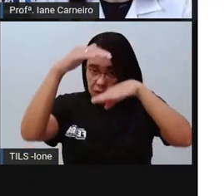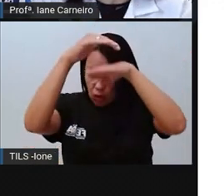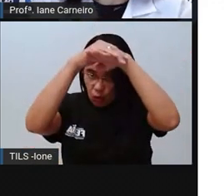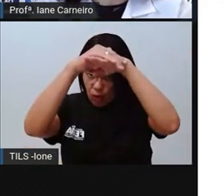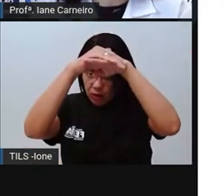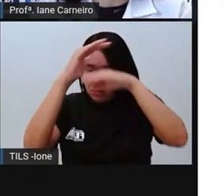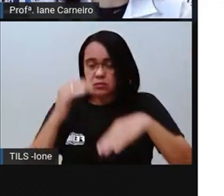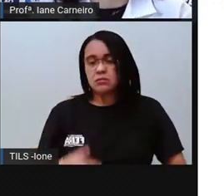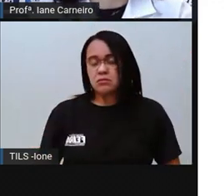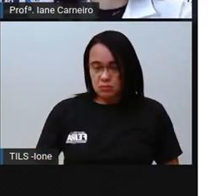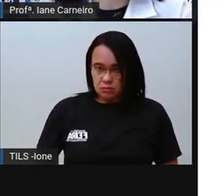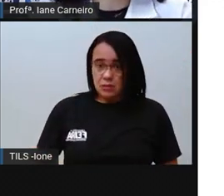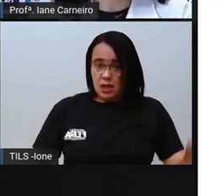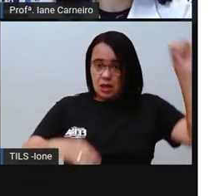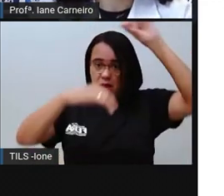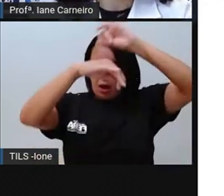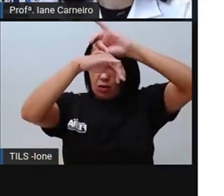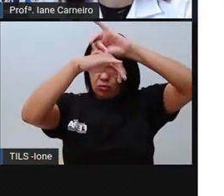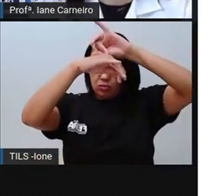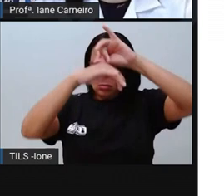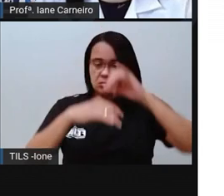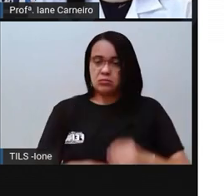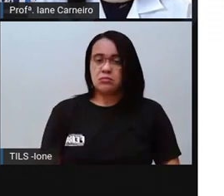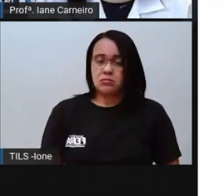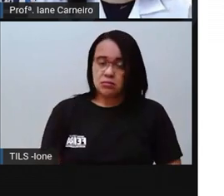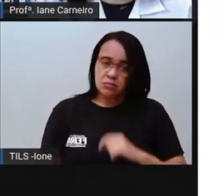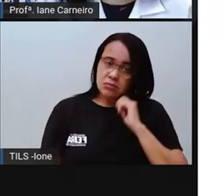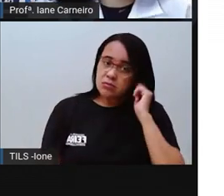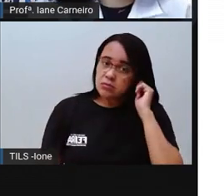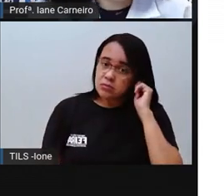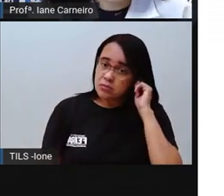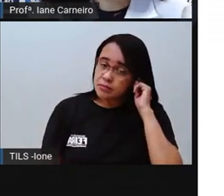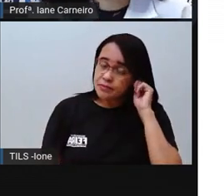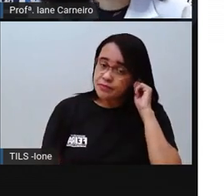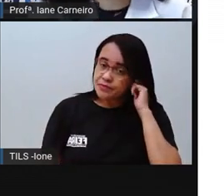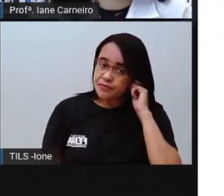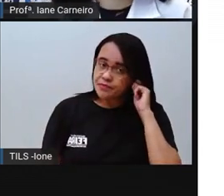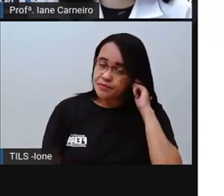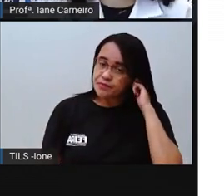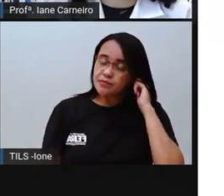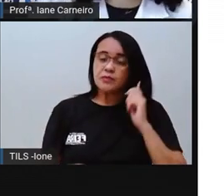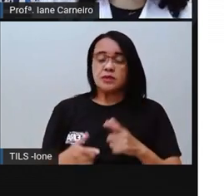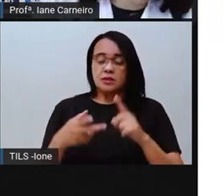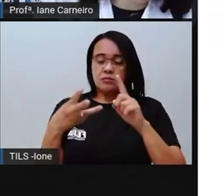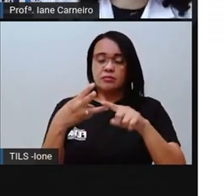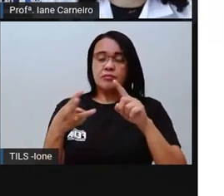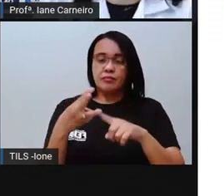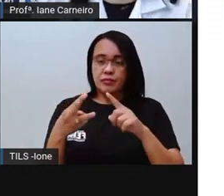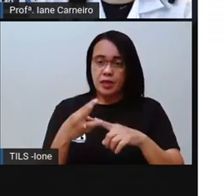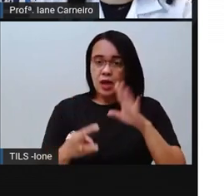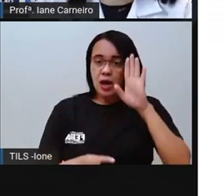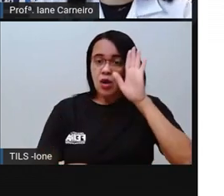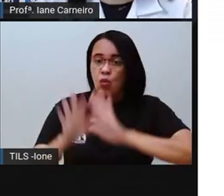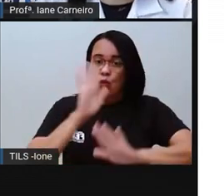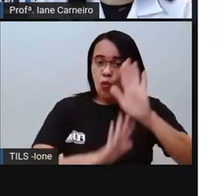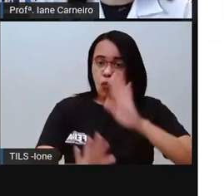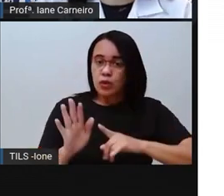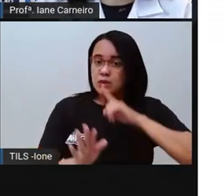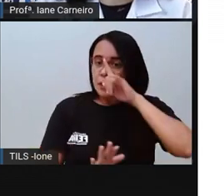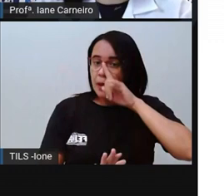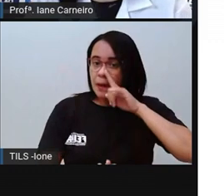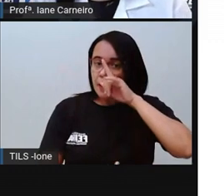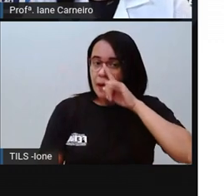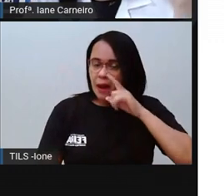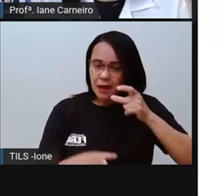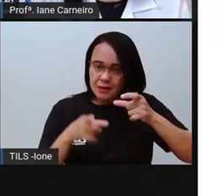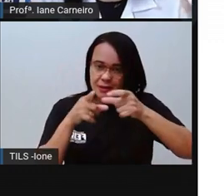adulto cuidar de você, criança, certo? Outra coisa que tem que ter que tomar cuidado, ó, é na tomada, certo? Esse tipo de